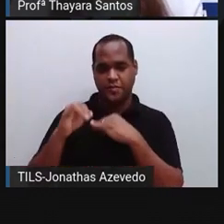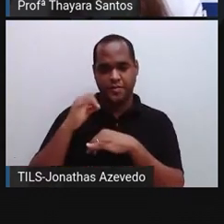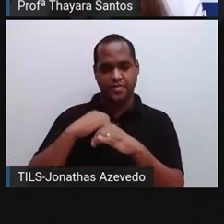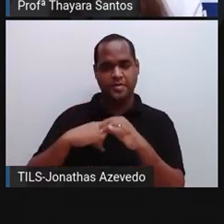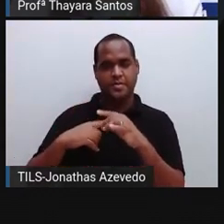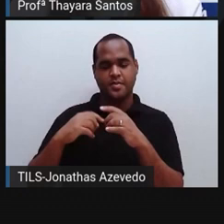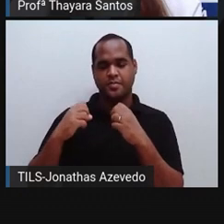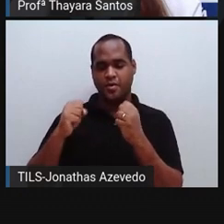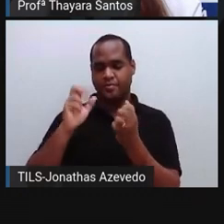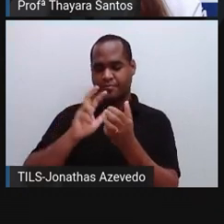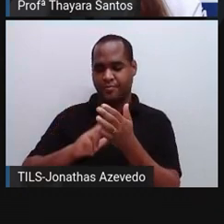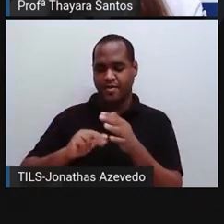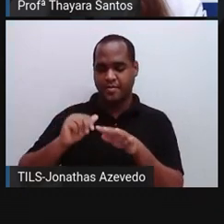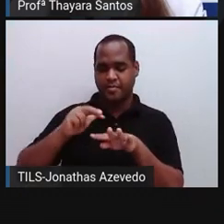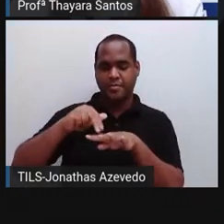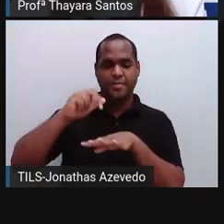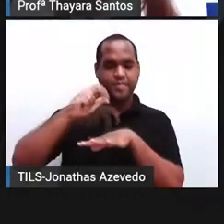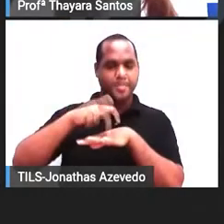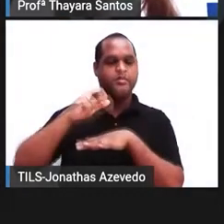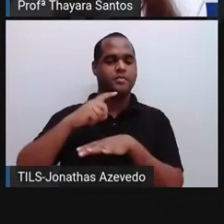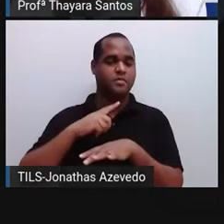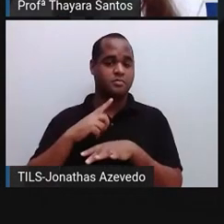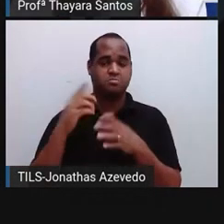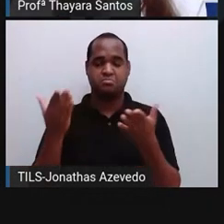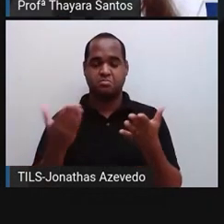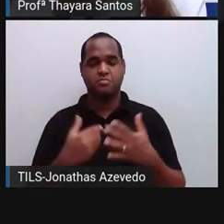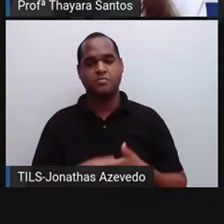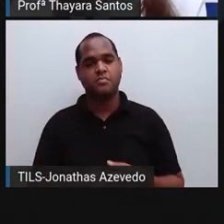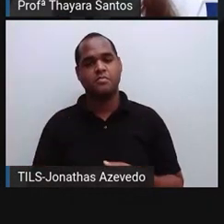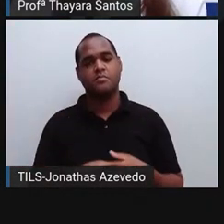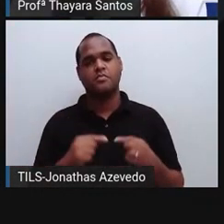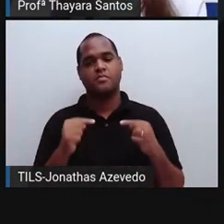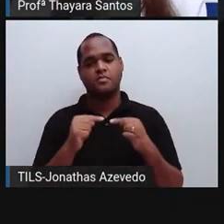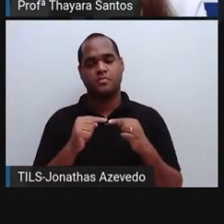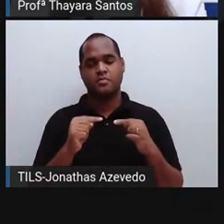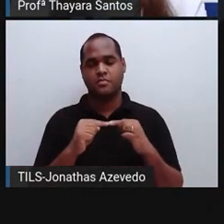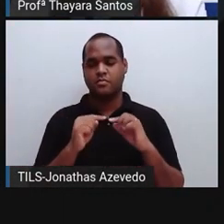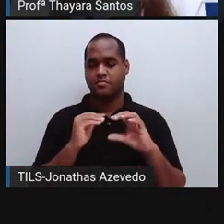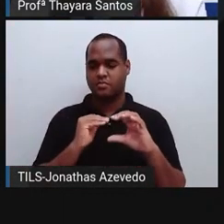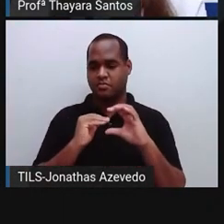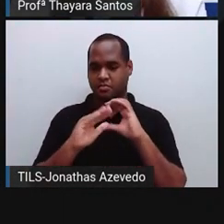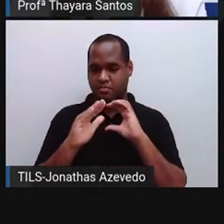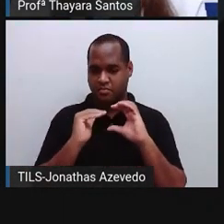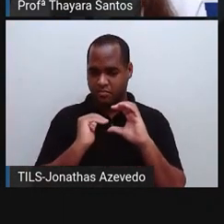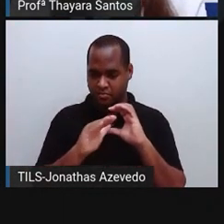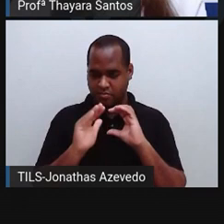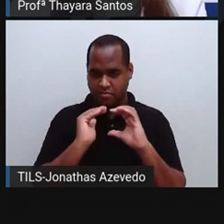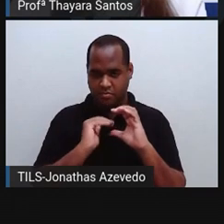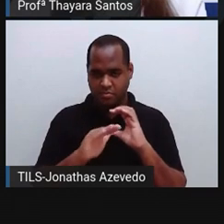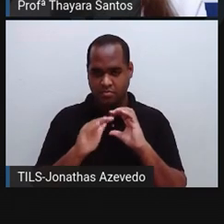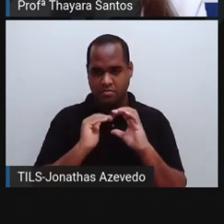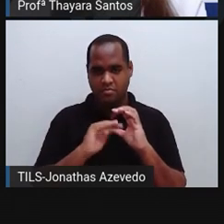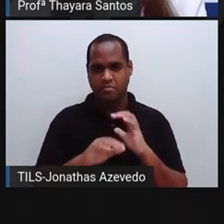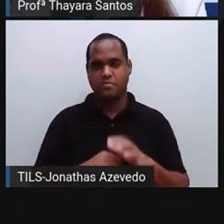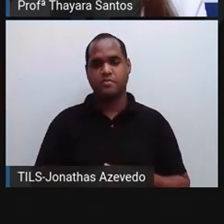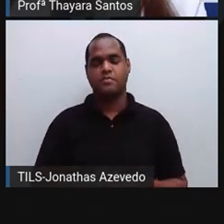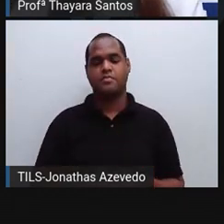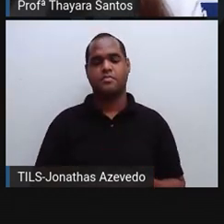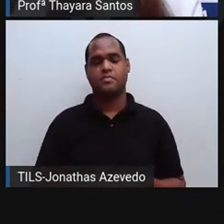conduz o impulso saltatório. Eu acho que é o neurônio. Coloquei tudo. Agora é só a gente ir aqui em submeter.